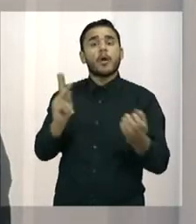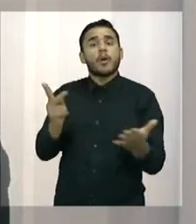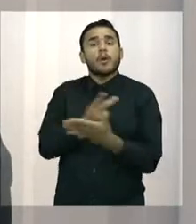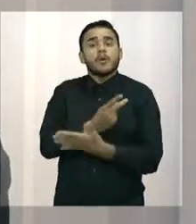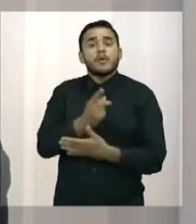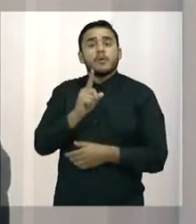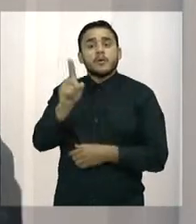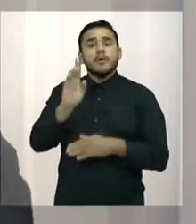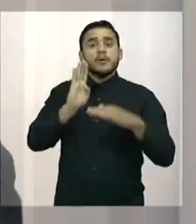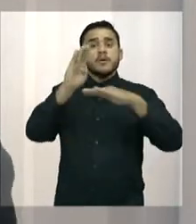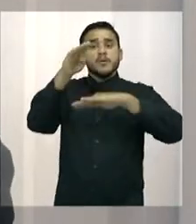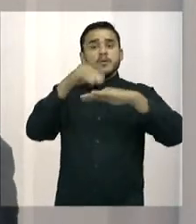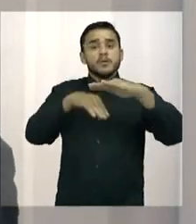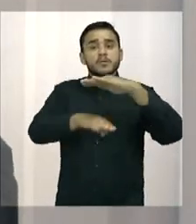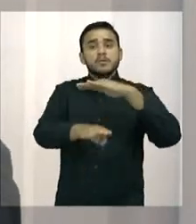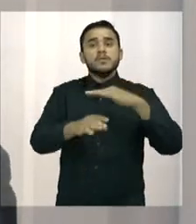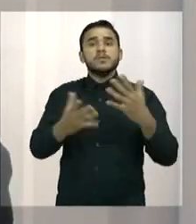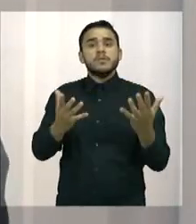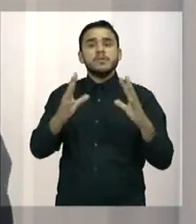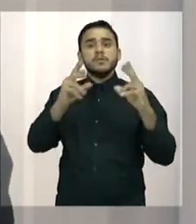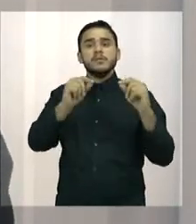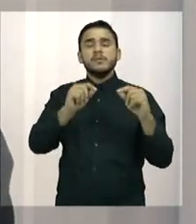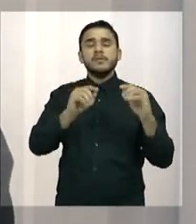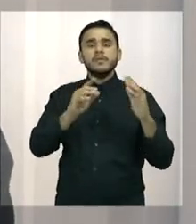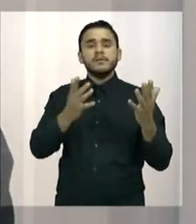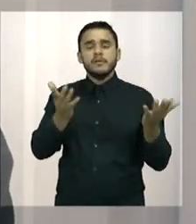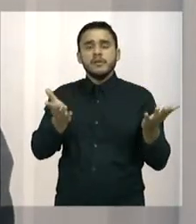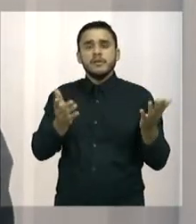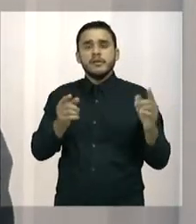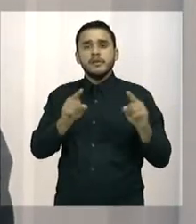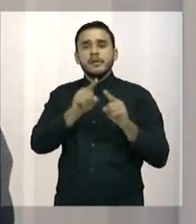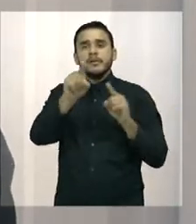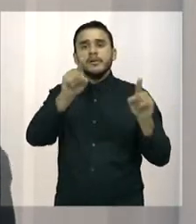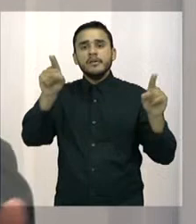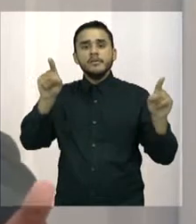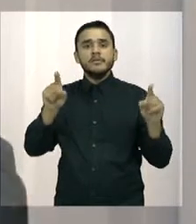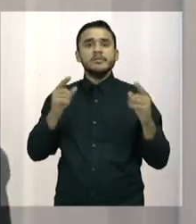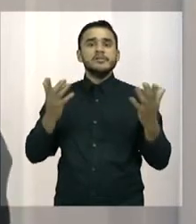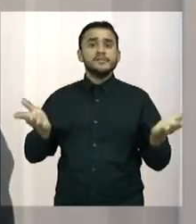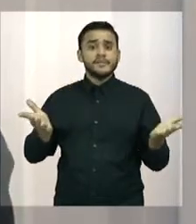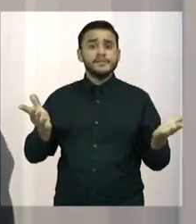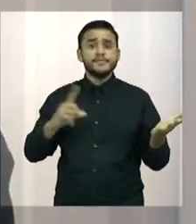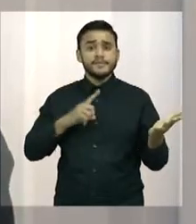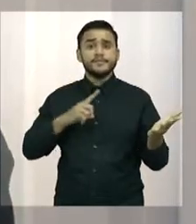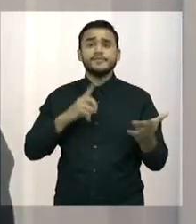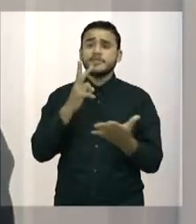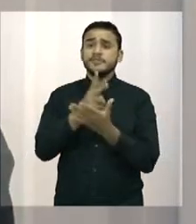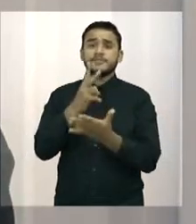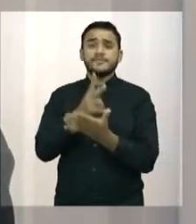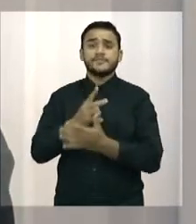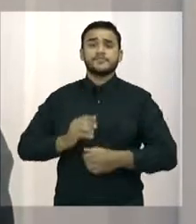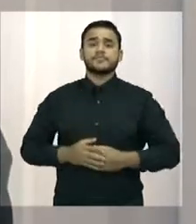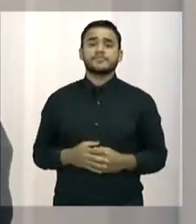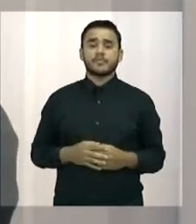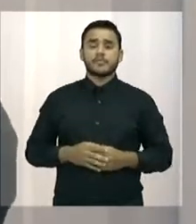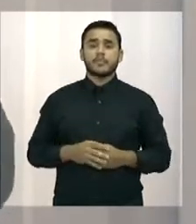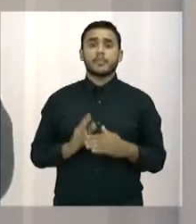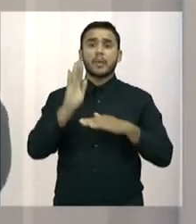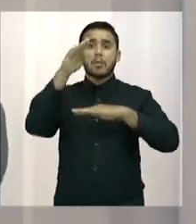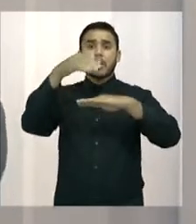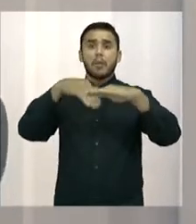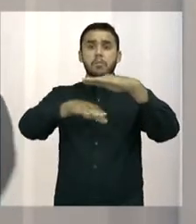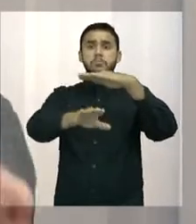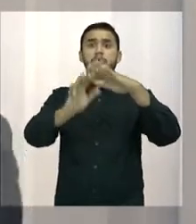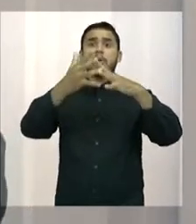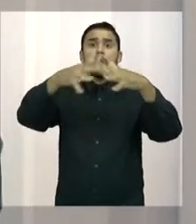dessas pontes de viadutos e etc, etc, etc, etc. O que você vê aí? É só o que dá no país. É arriando ponte,